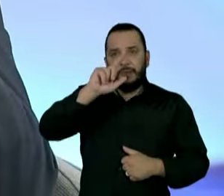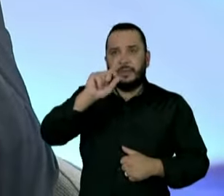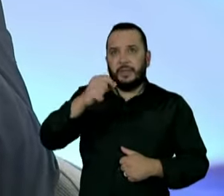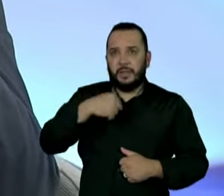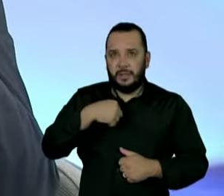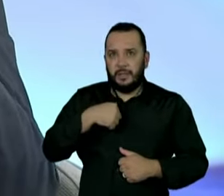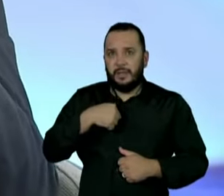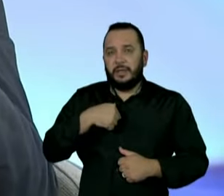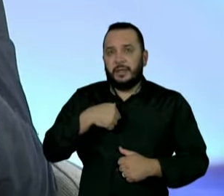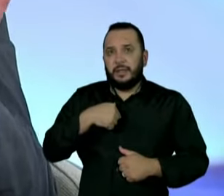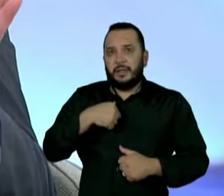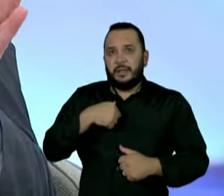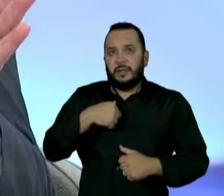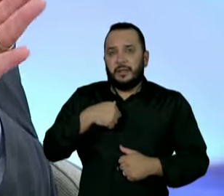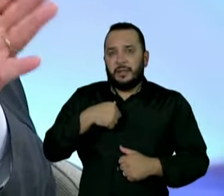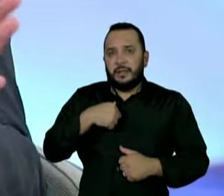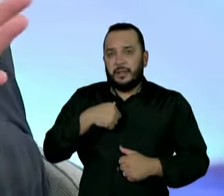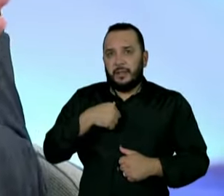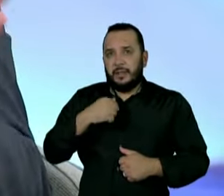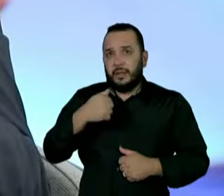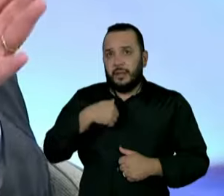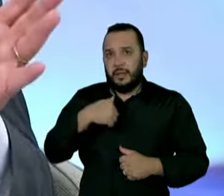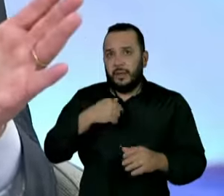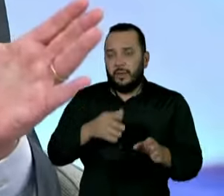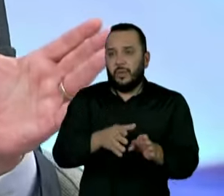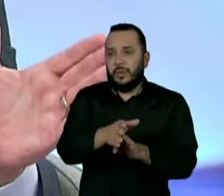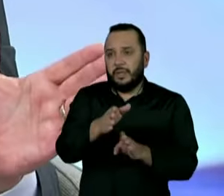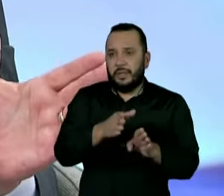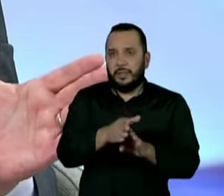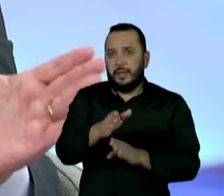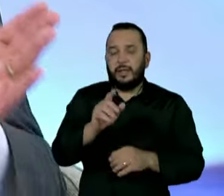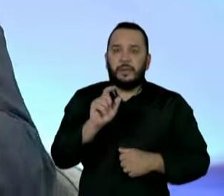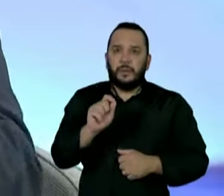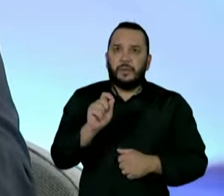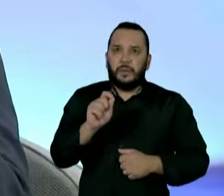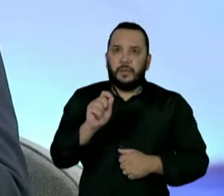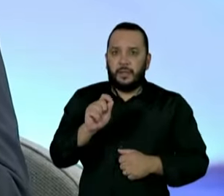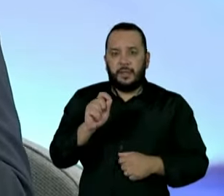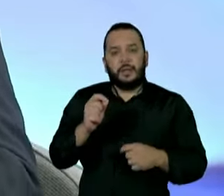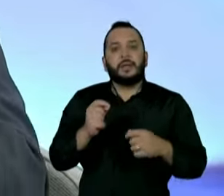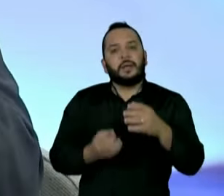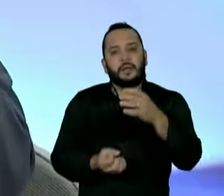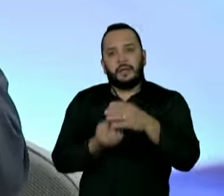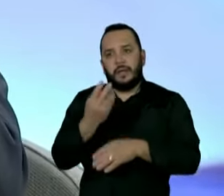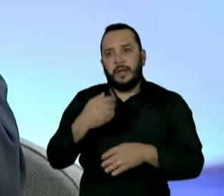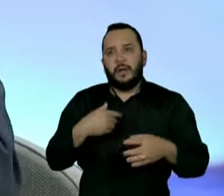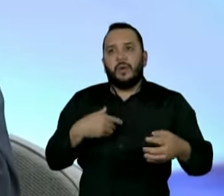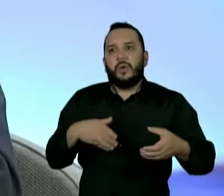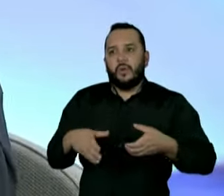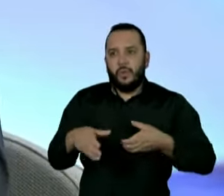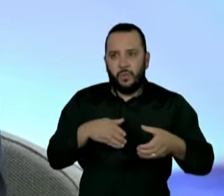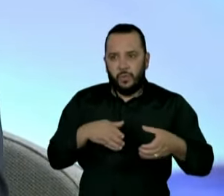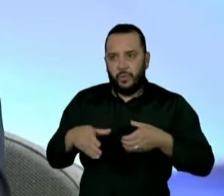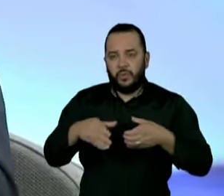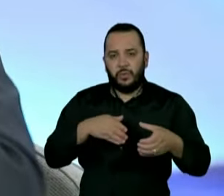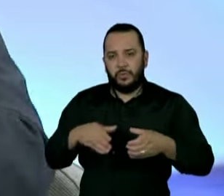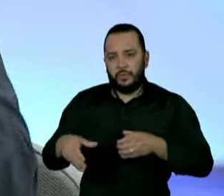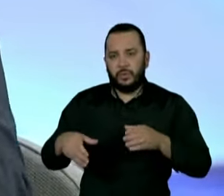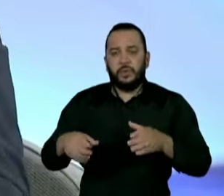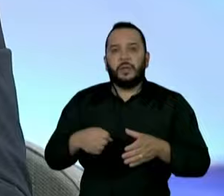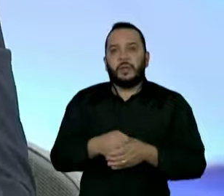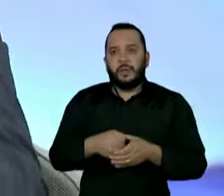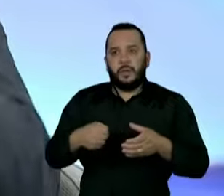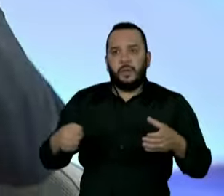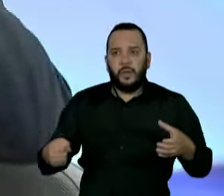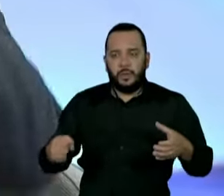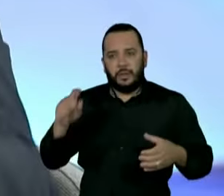questão, não havia disciplina para você criar os concursos públicos para efeito de cotas de negros. E